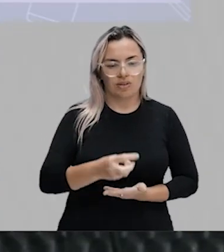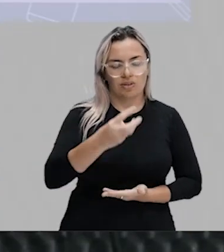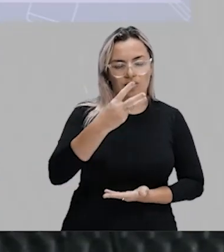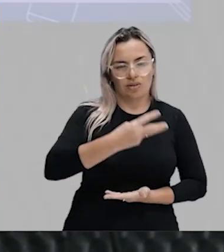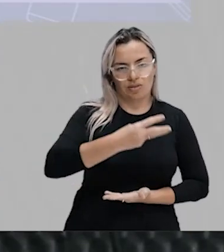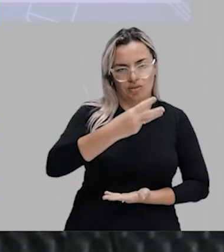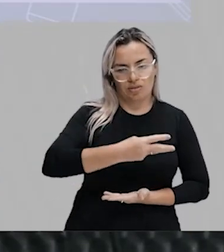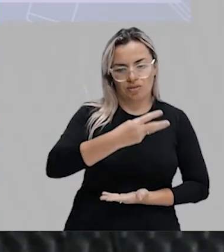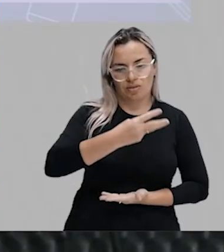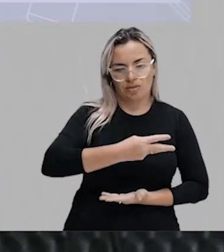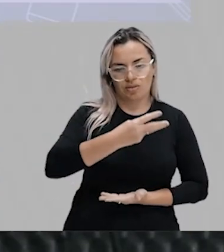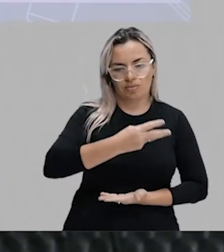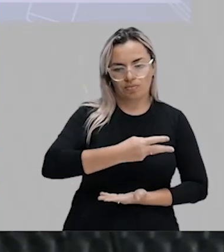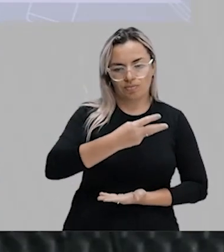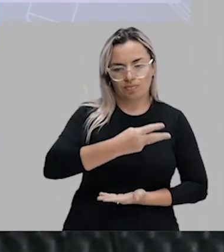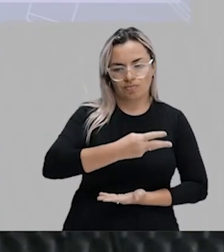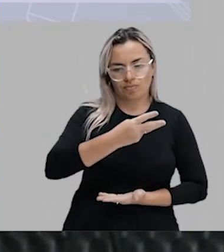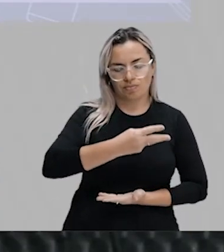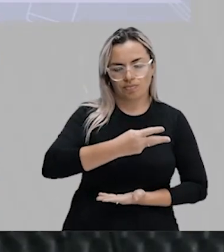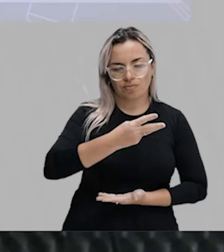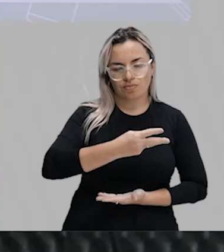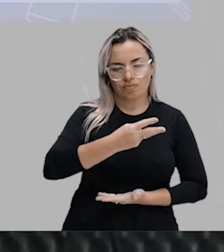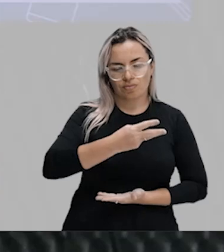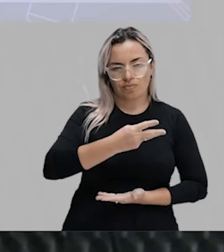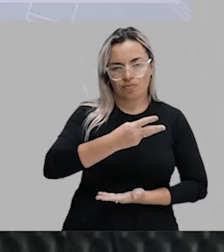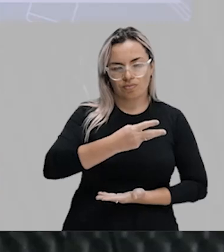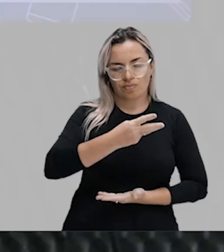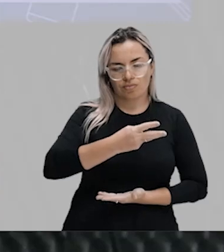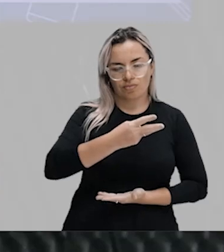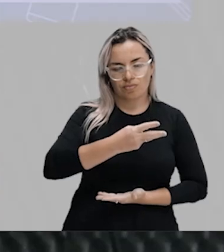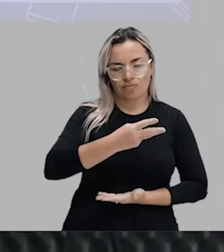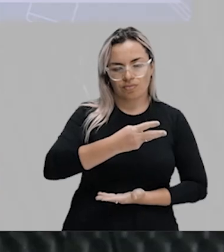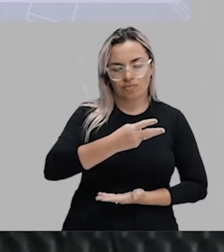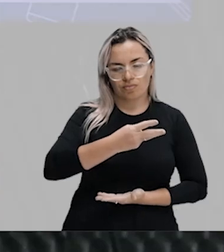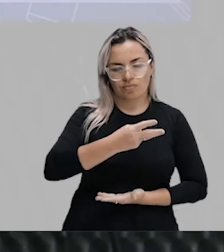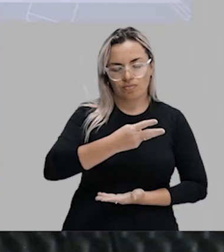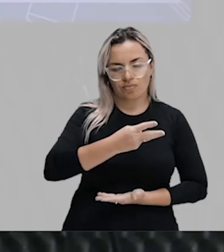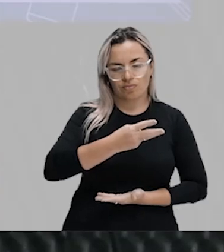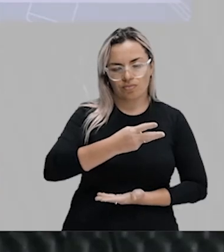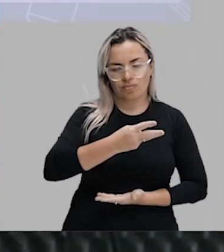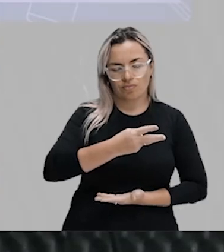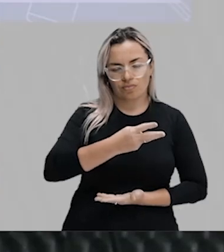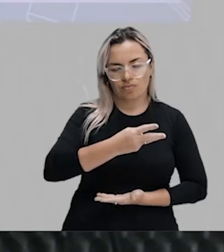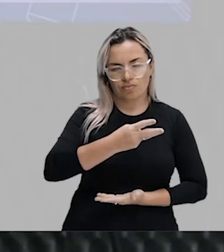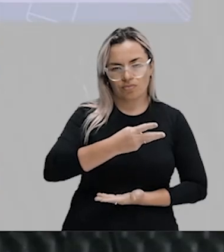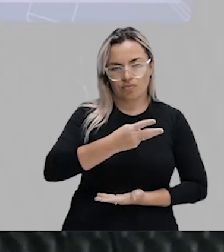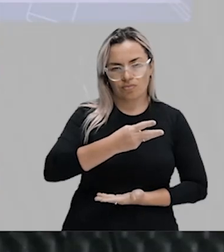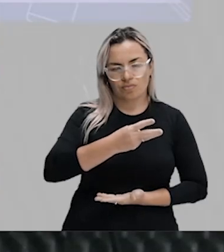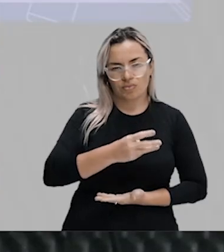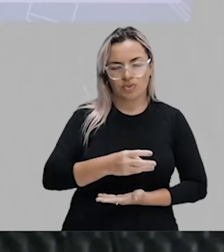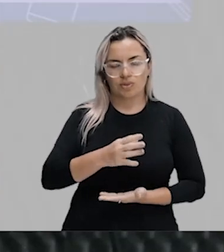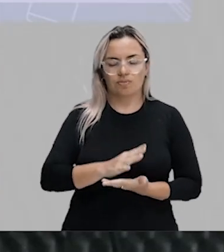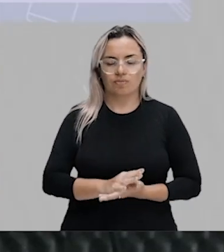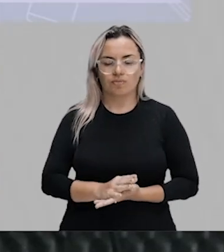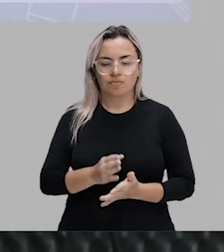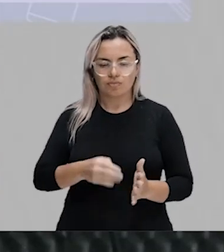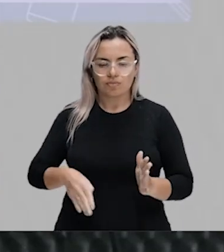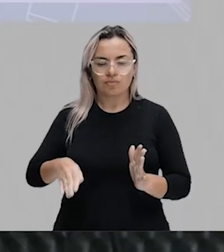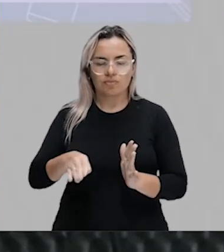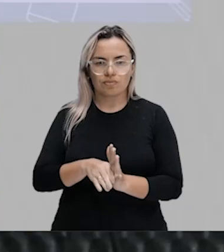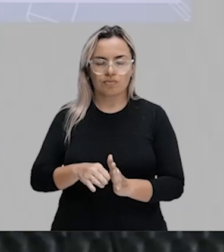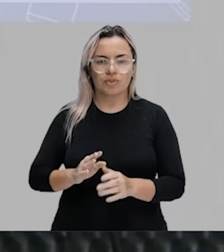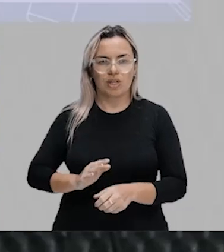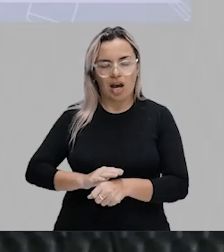Alas tantas. Alas tantas. Chegaste lá, alas tantas. Muito tarde, da noite, geralmente.